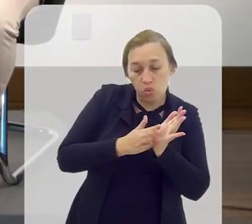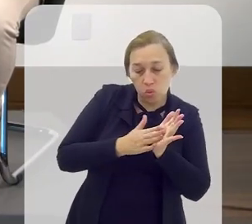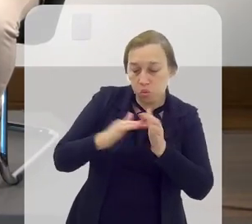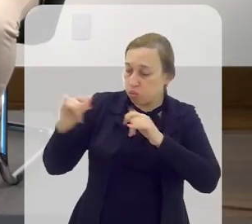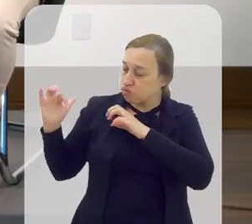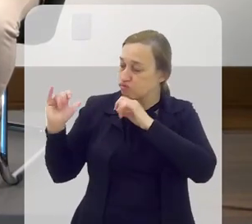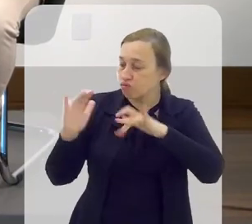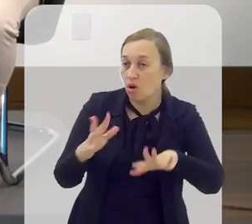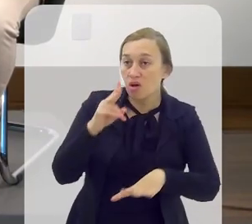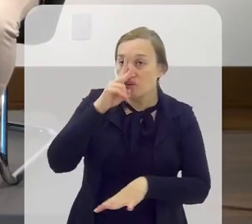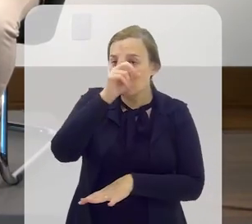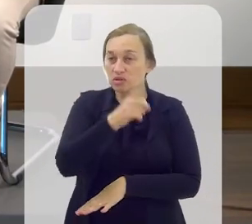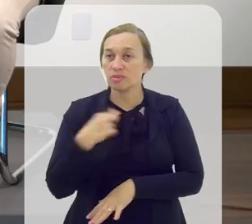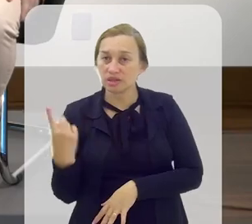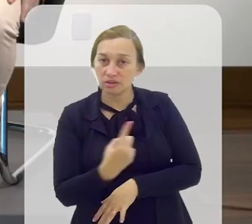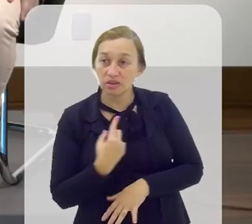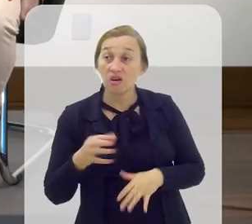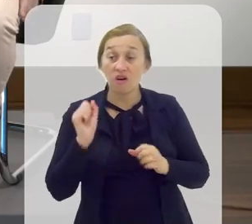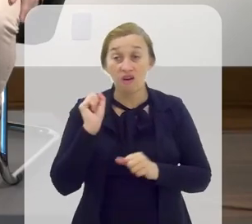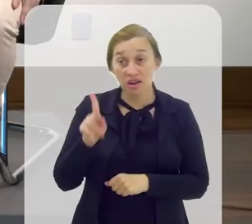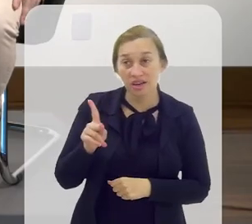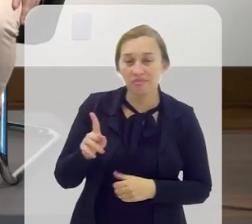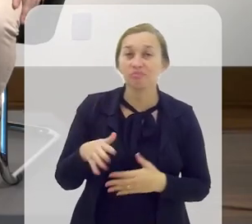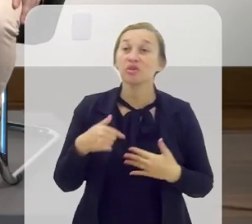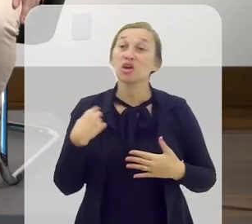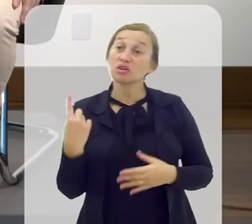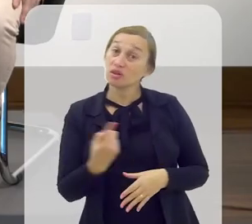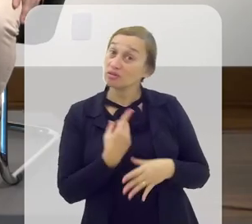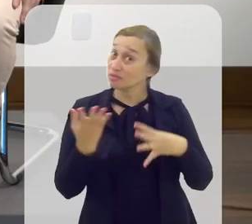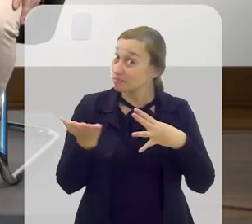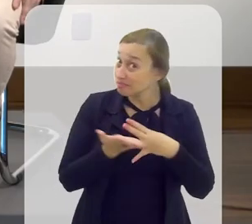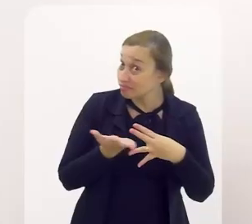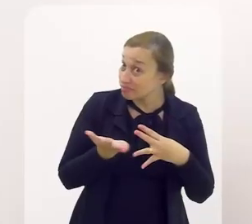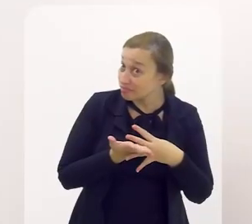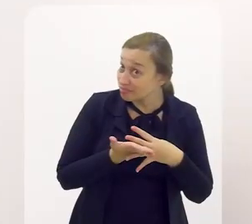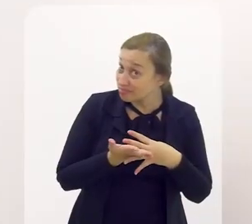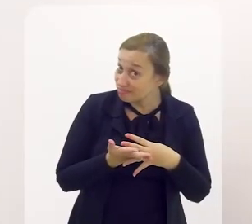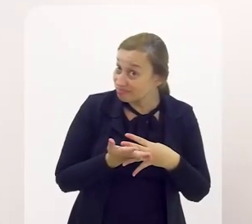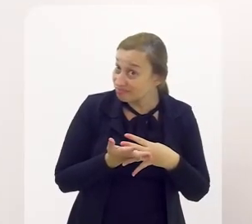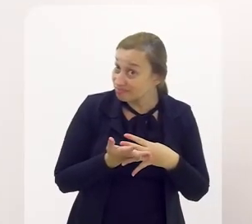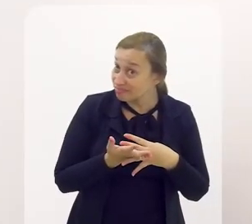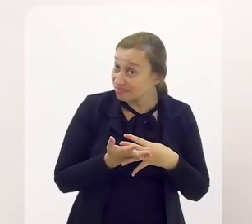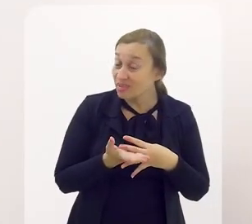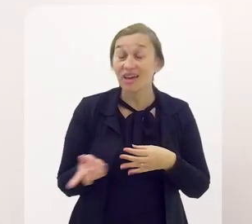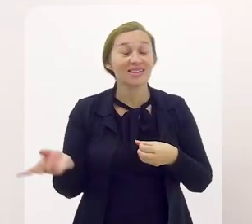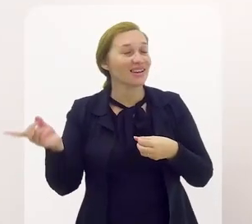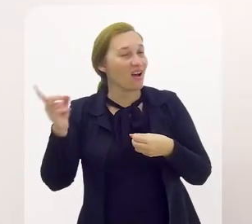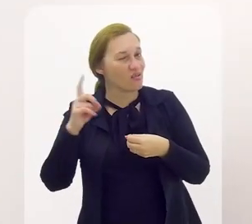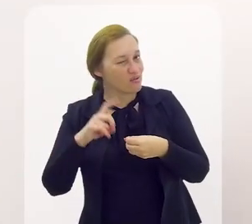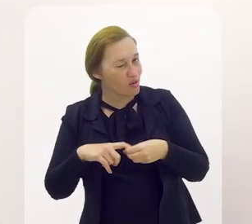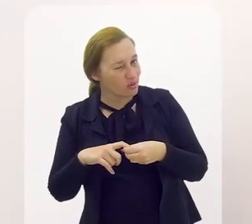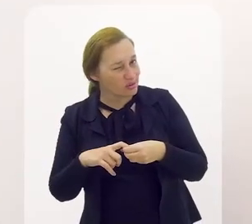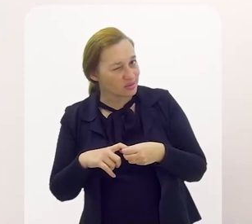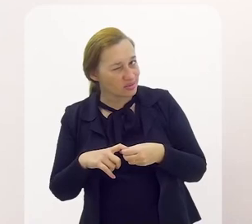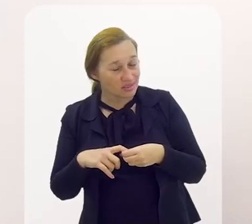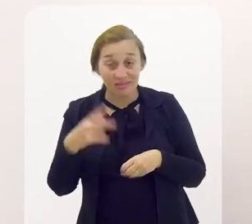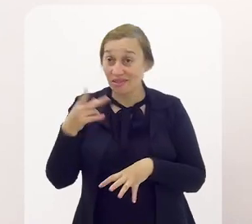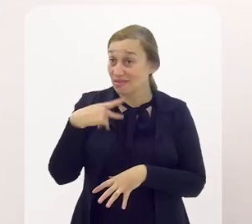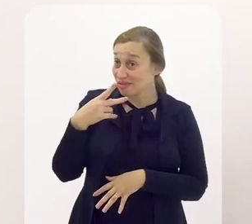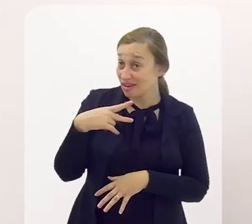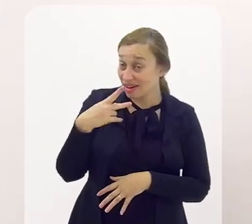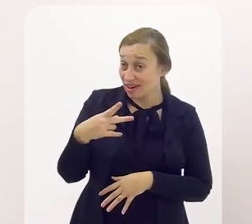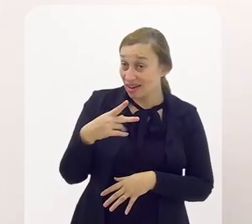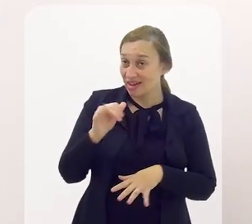isso tudo traz uma força muito grande para a gente. Ok. Gente, nós vamos ao intervalo e, na